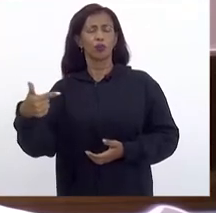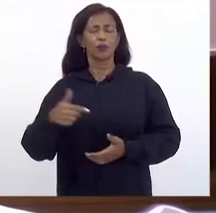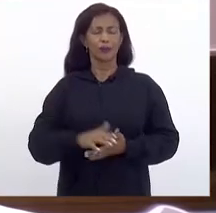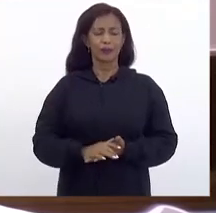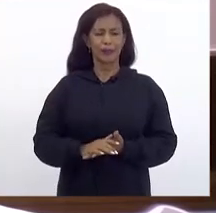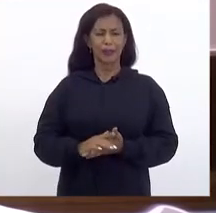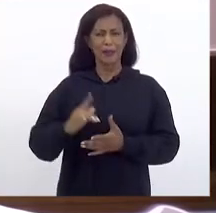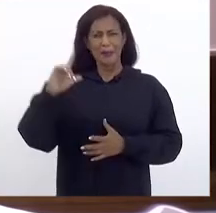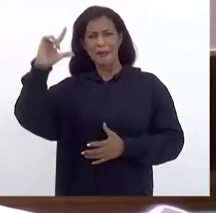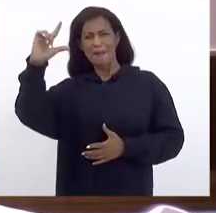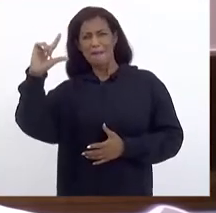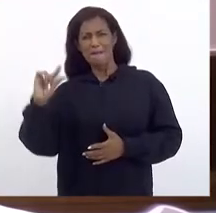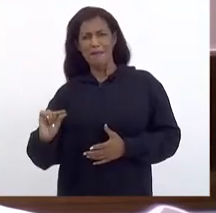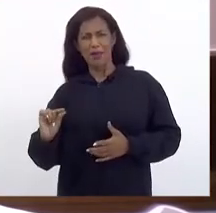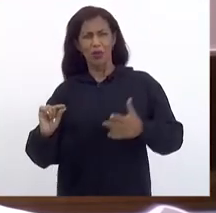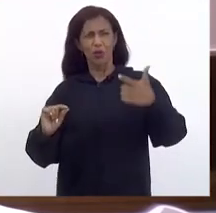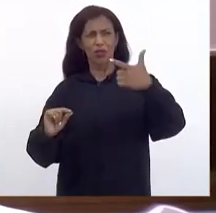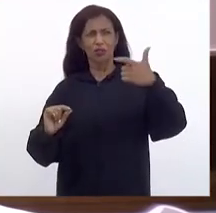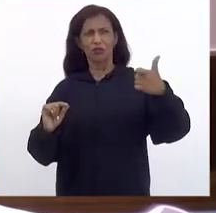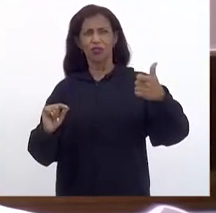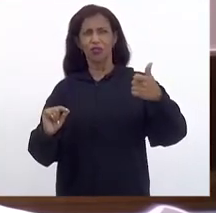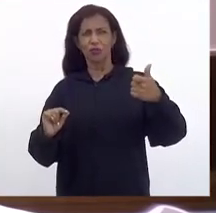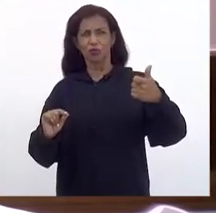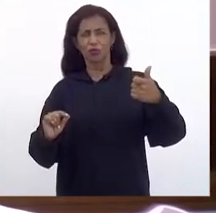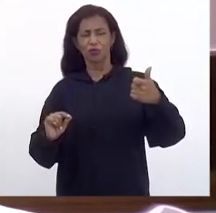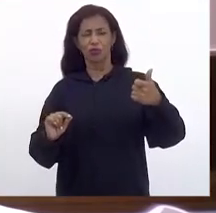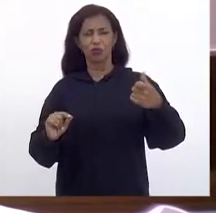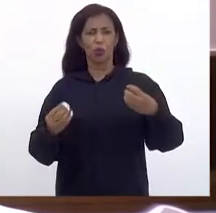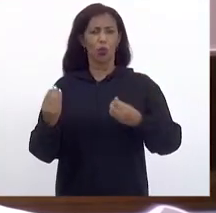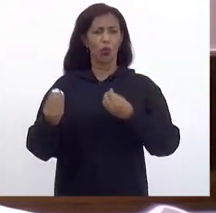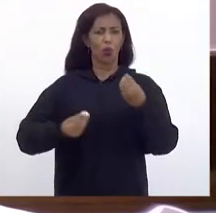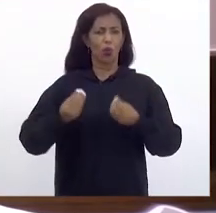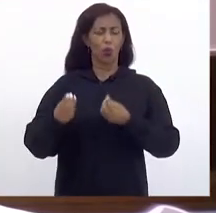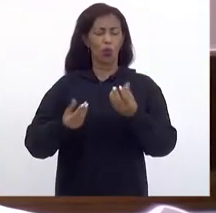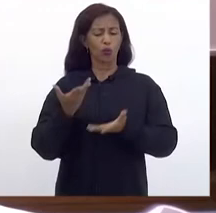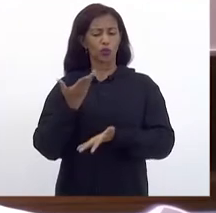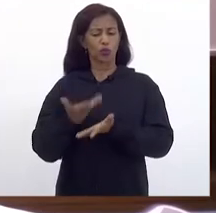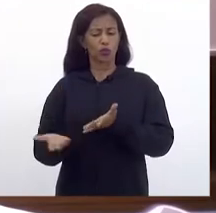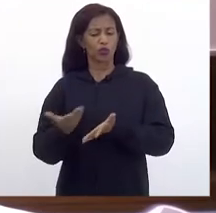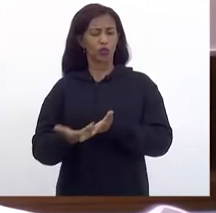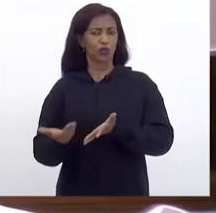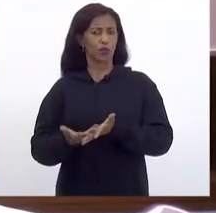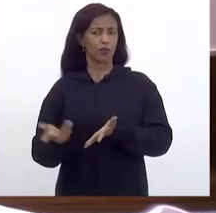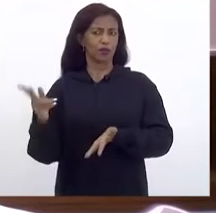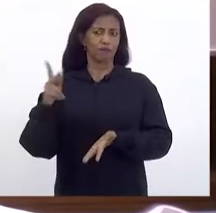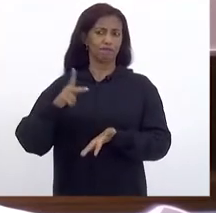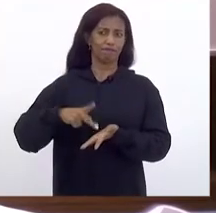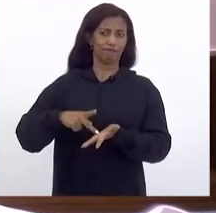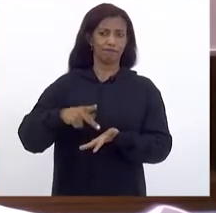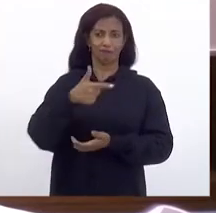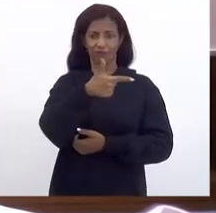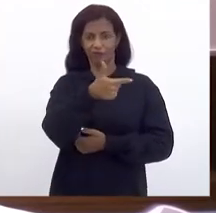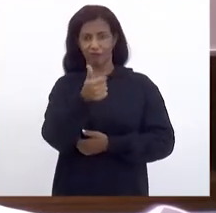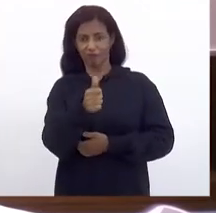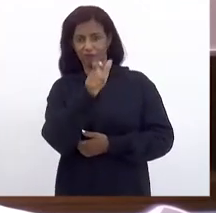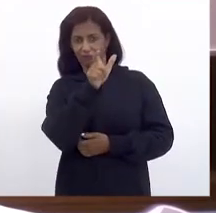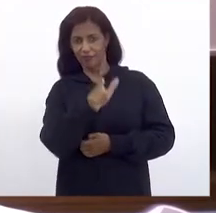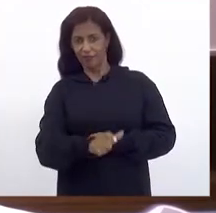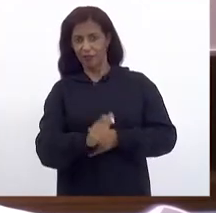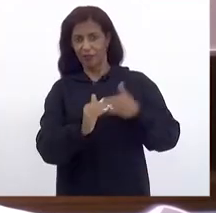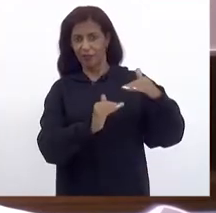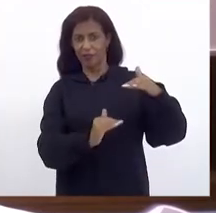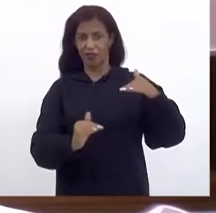Menor Que a de 21 Quando as despesas Correntes Reais De 21 Vão ser